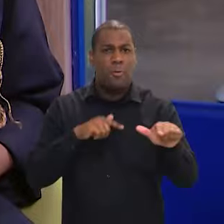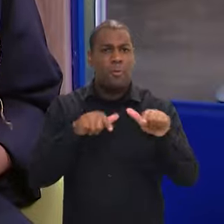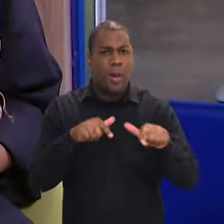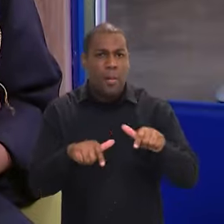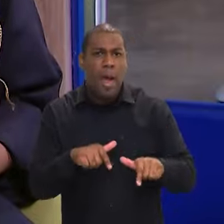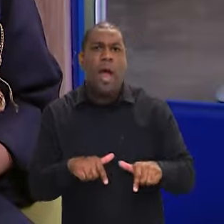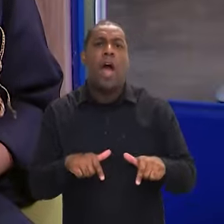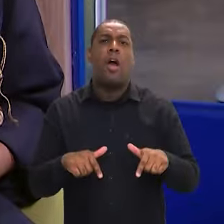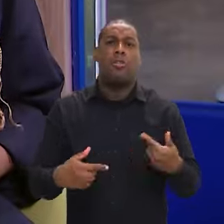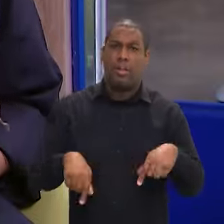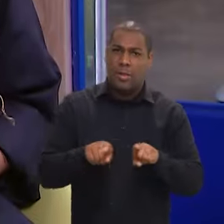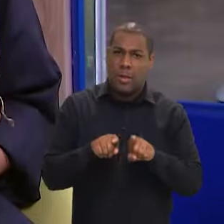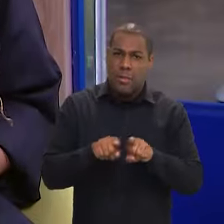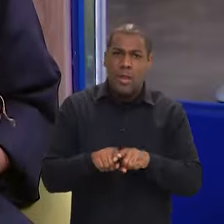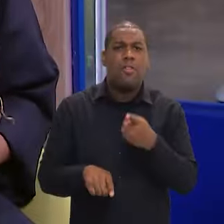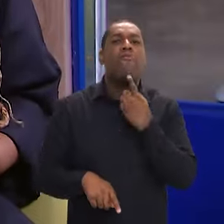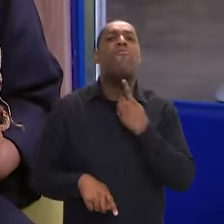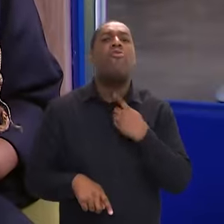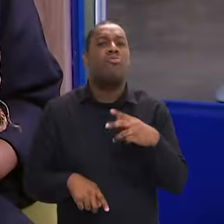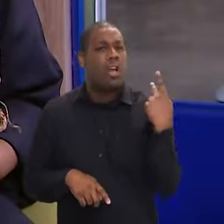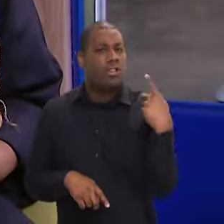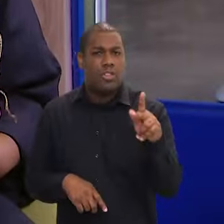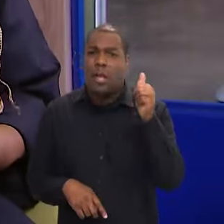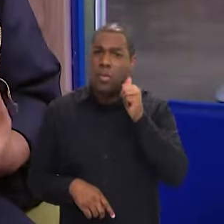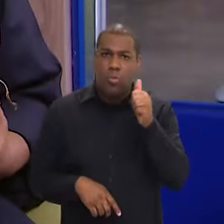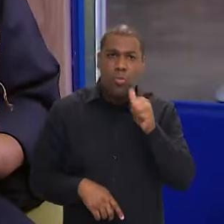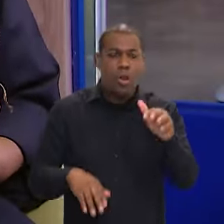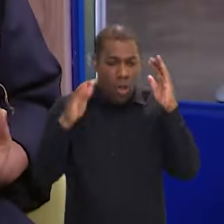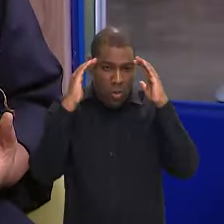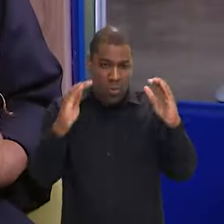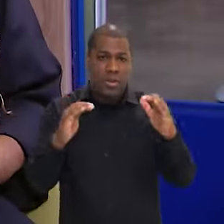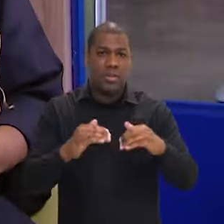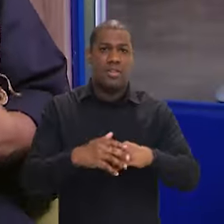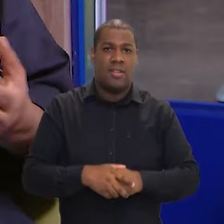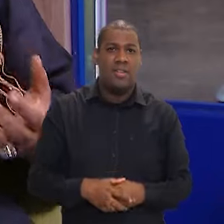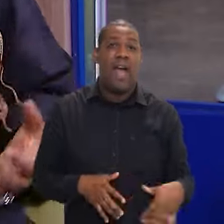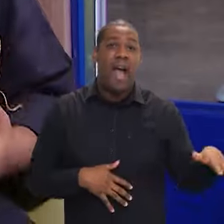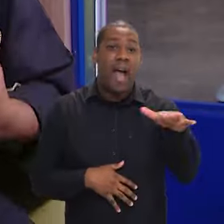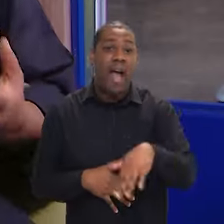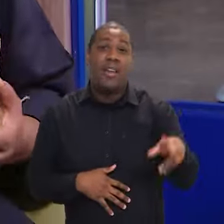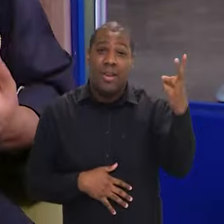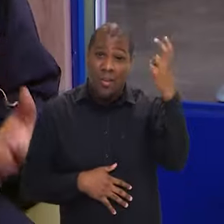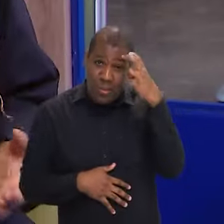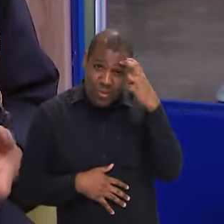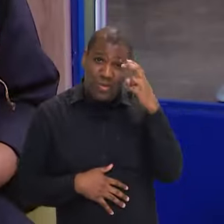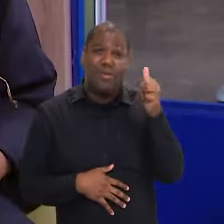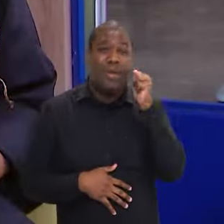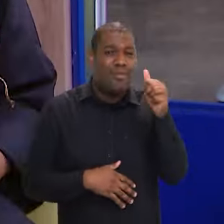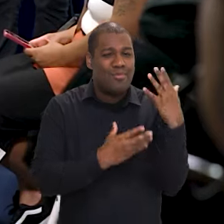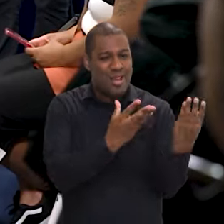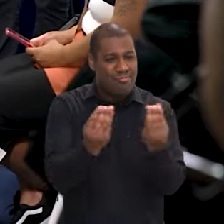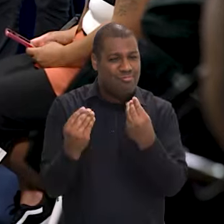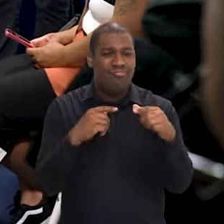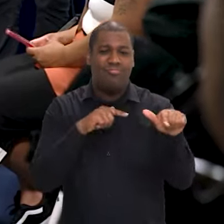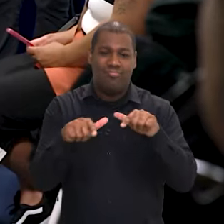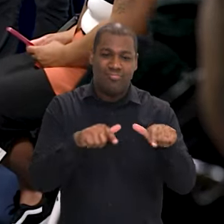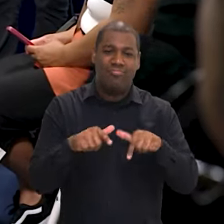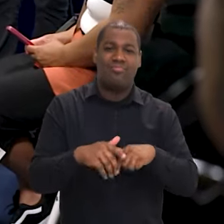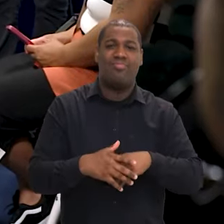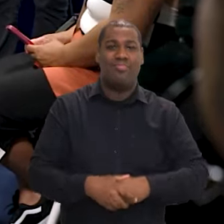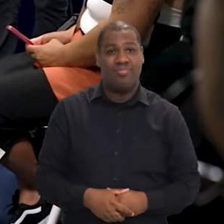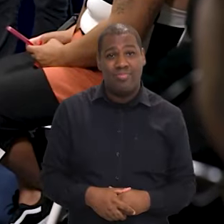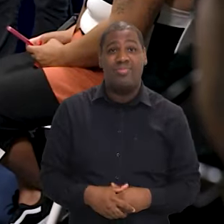direito ao trabalho, direito às suas escolhas, respeitadas, né? E dentro do ambiente cultural tem muita mulher trabalhando, né? Então, essa